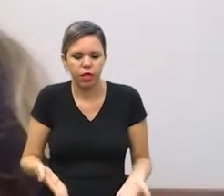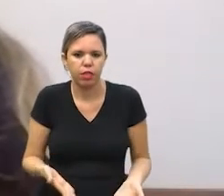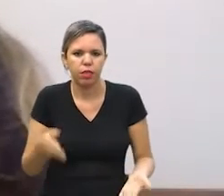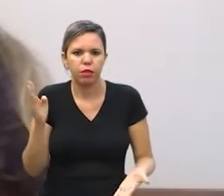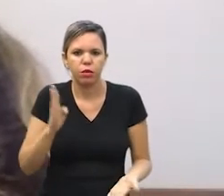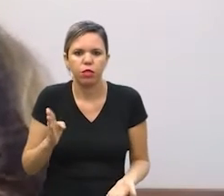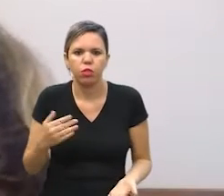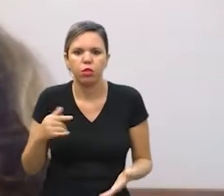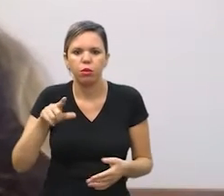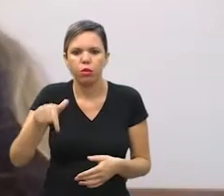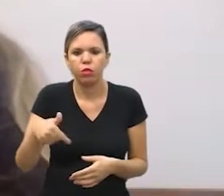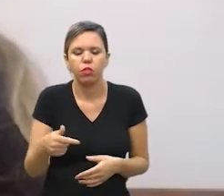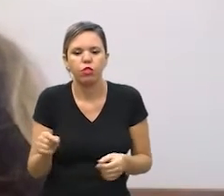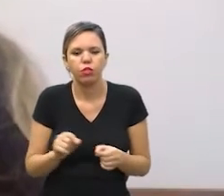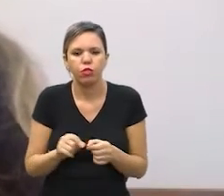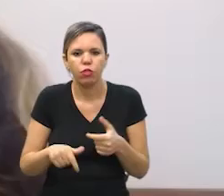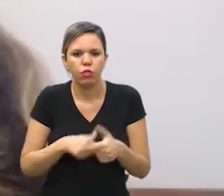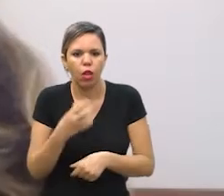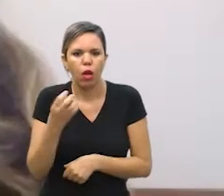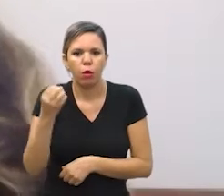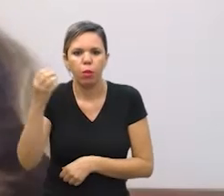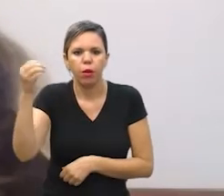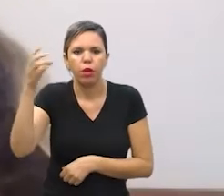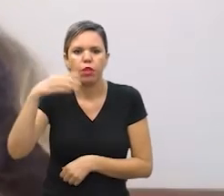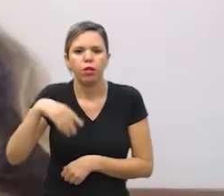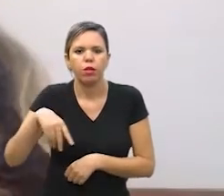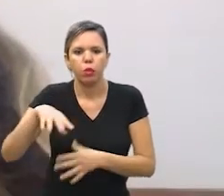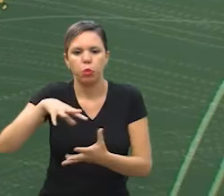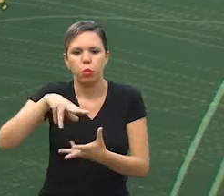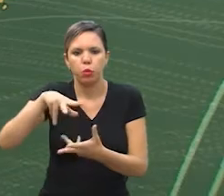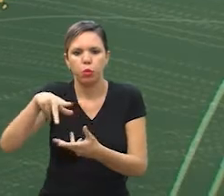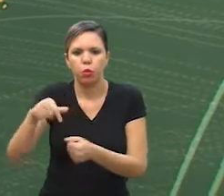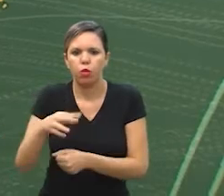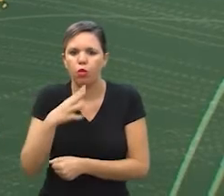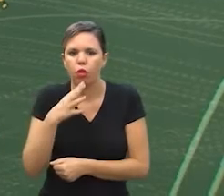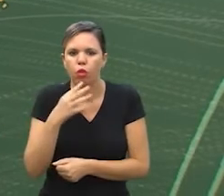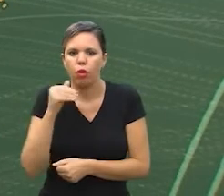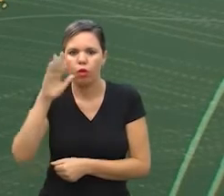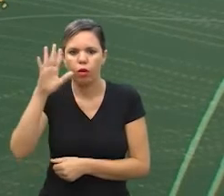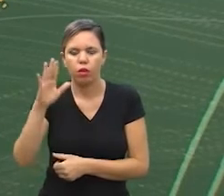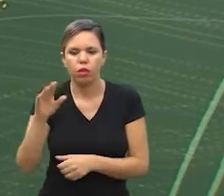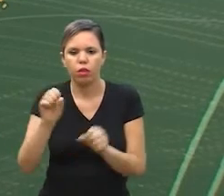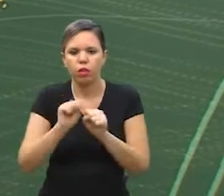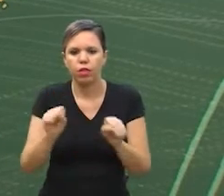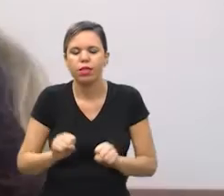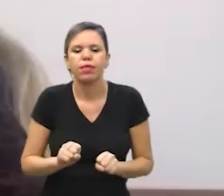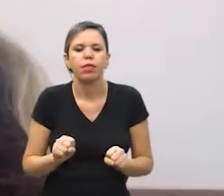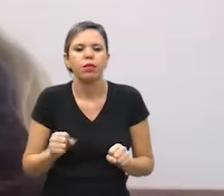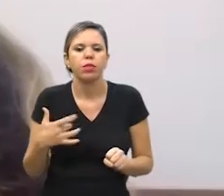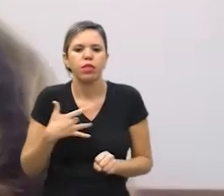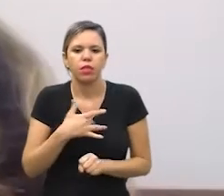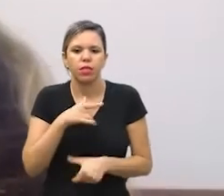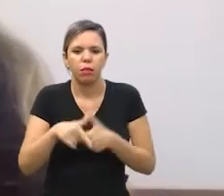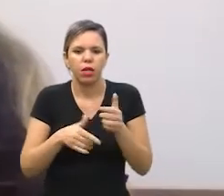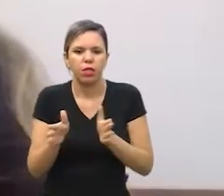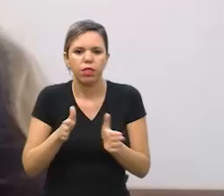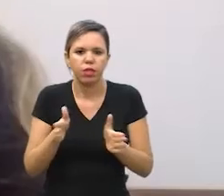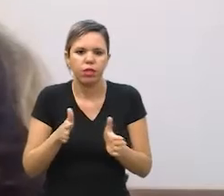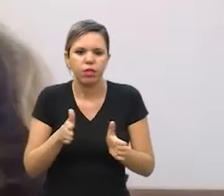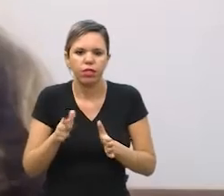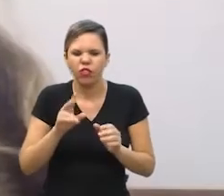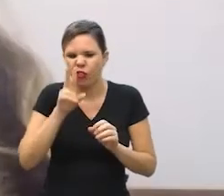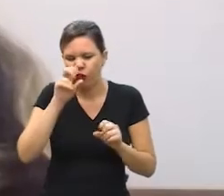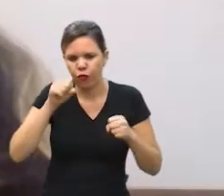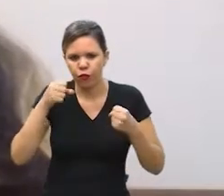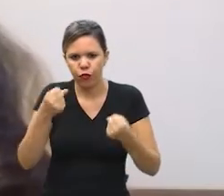o chamado realmente de viajar pelo mundo conhecer um pouco mais sistemas de saúde trabalhar com acesso a saúde foi mais